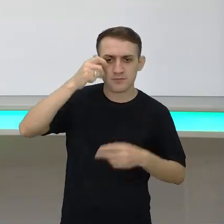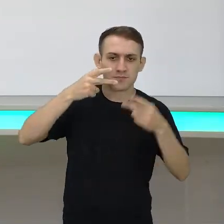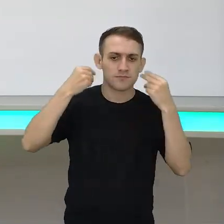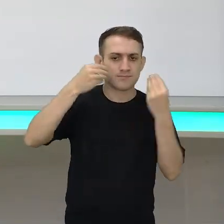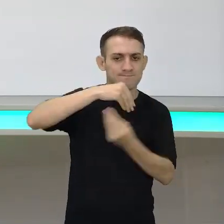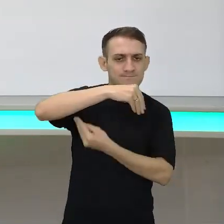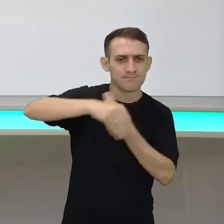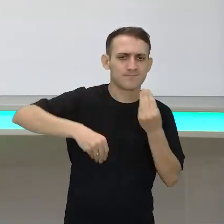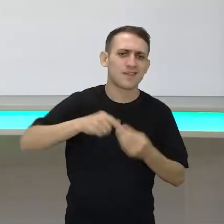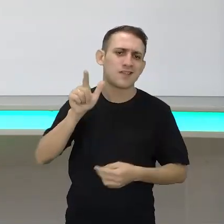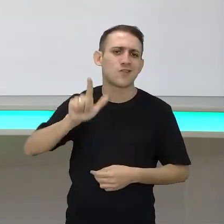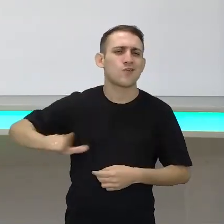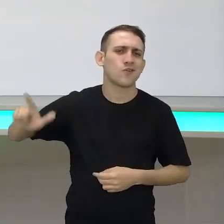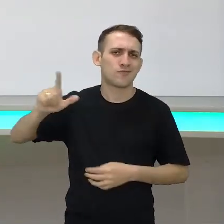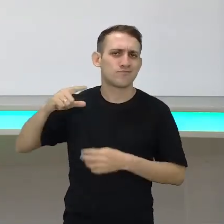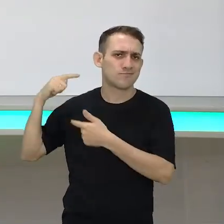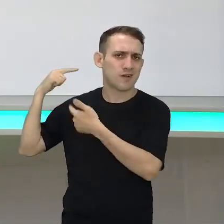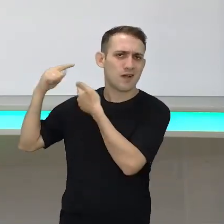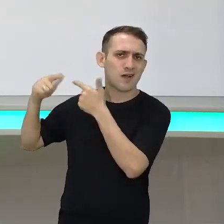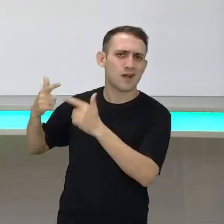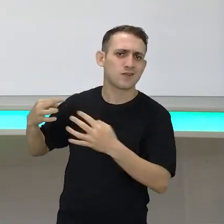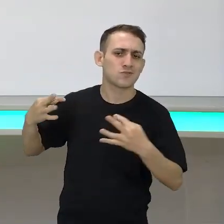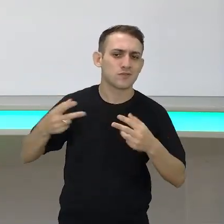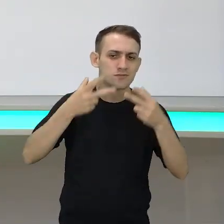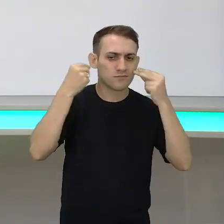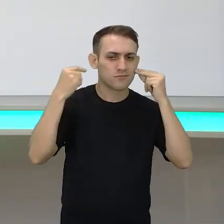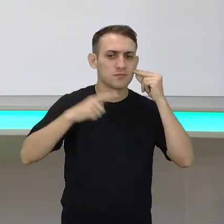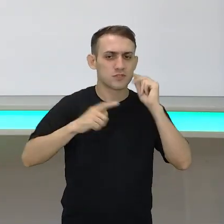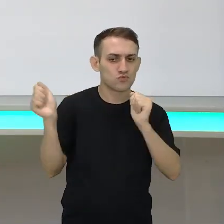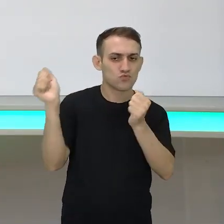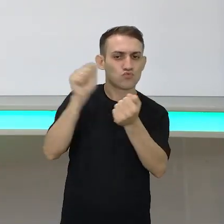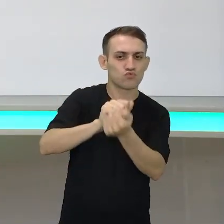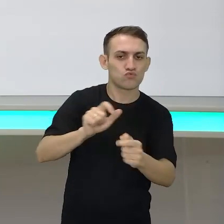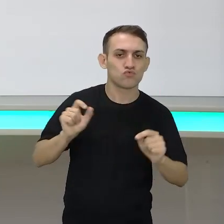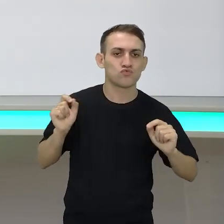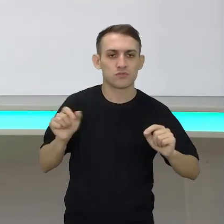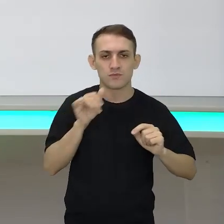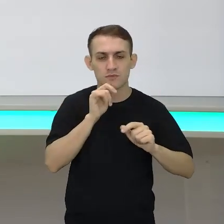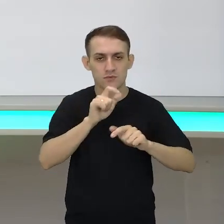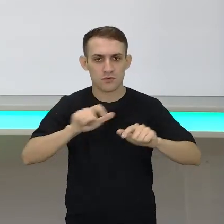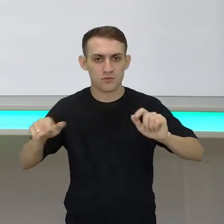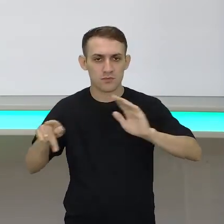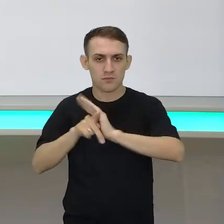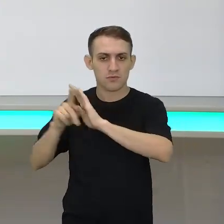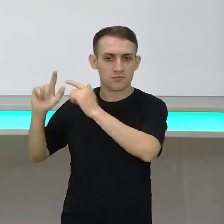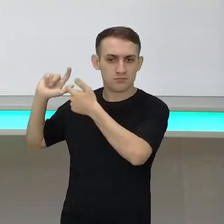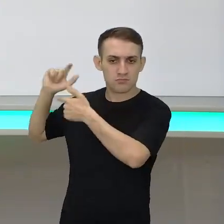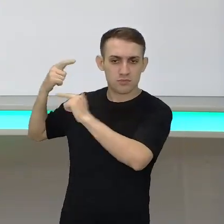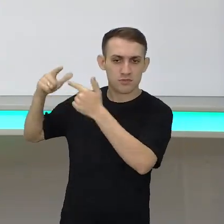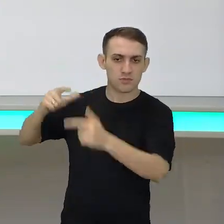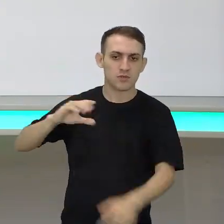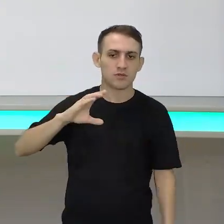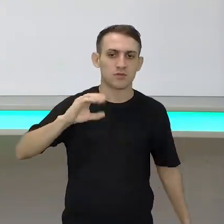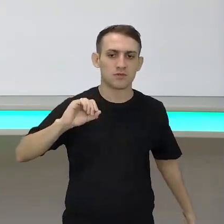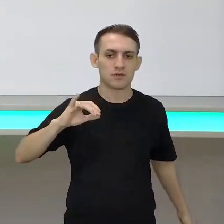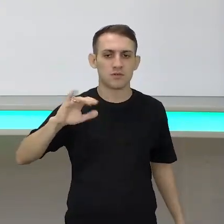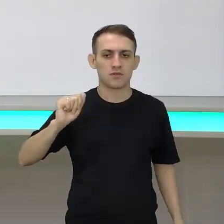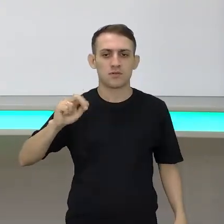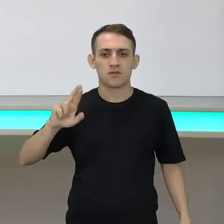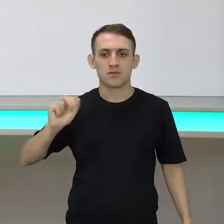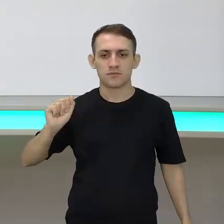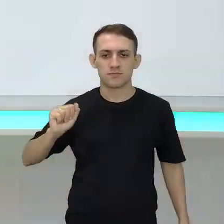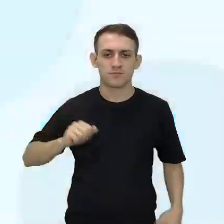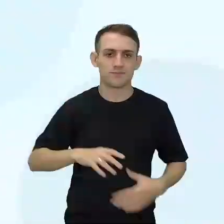indígenas. Claro, toda tradição indígena vem juntamente aí com a tradição Kaisara. Olha só,